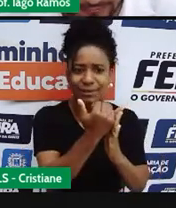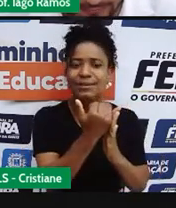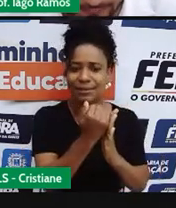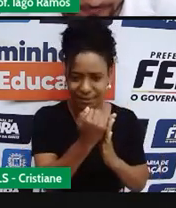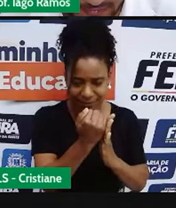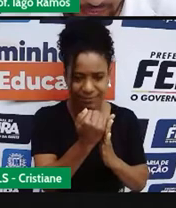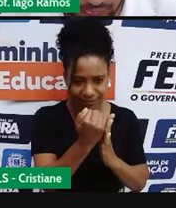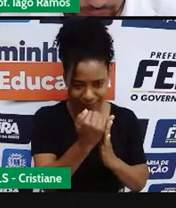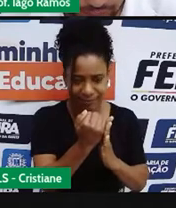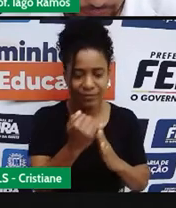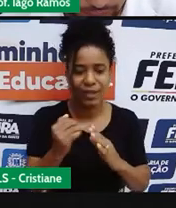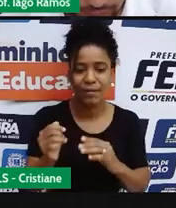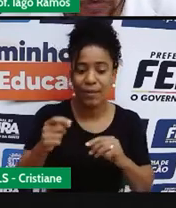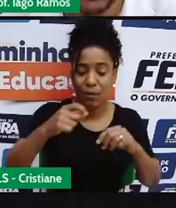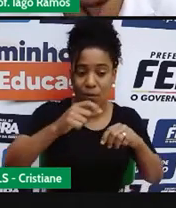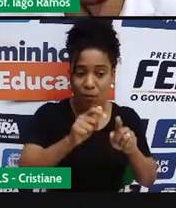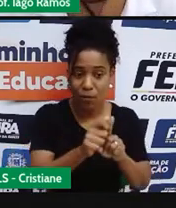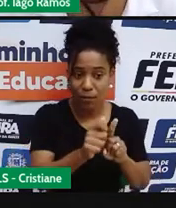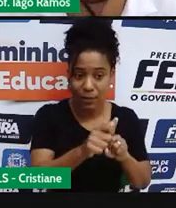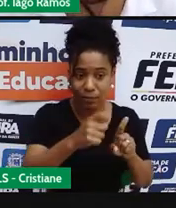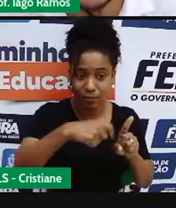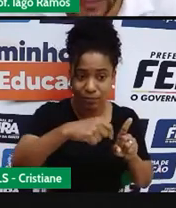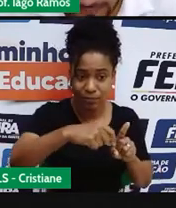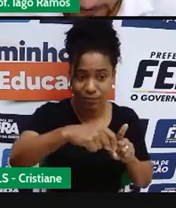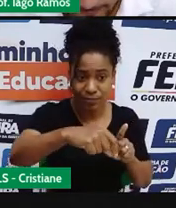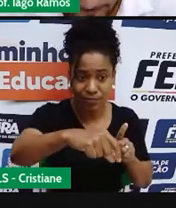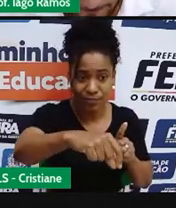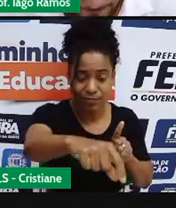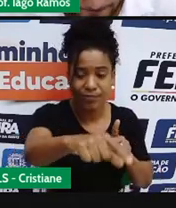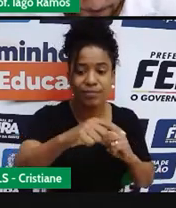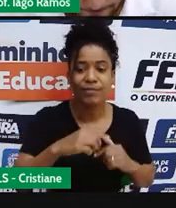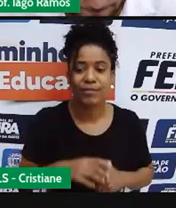milho, né?